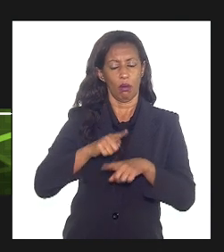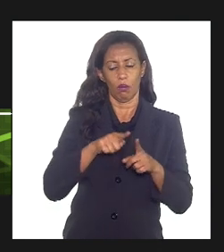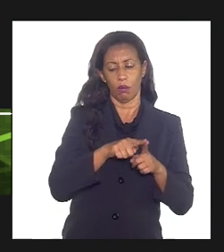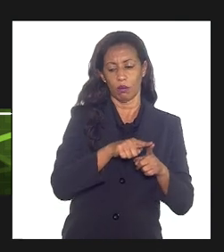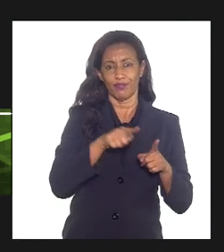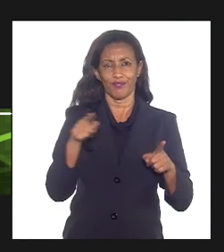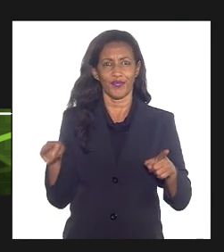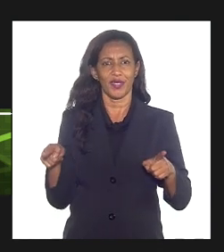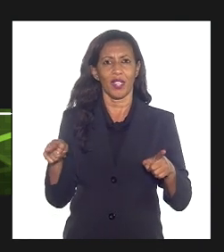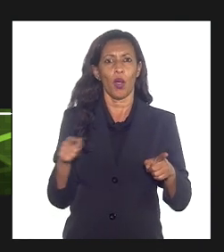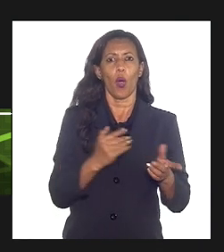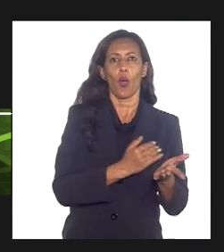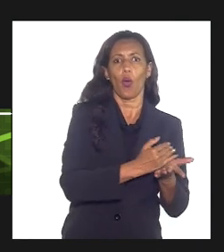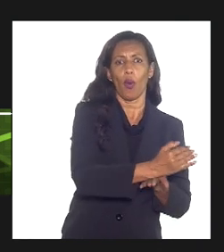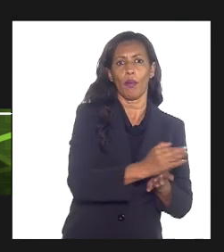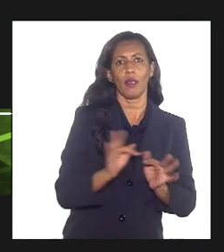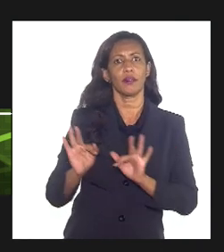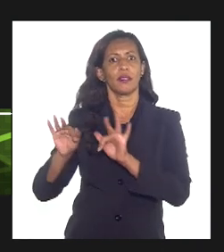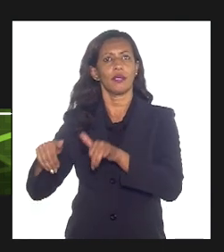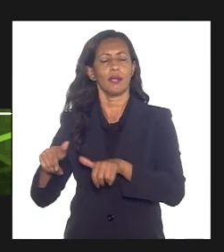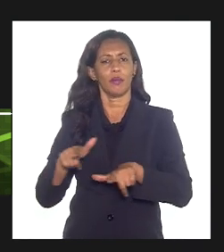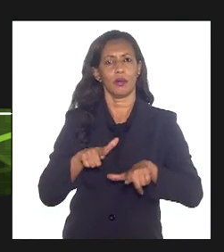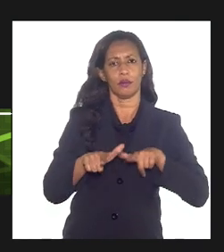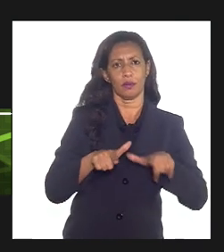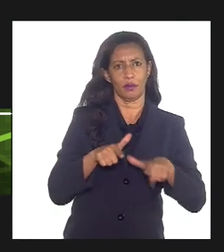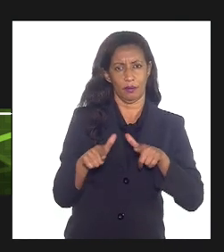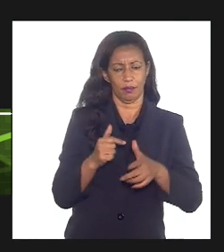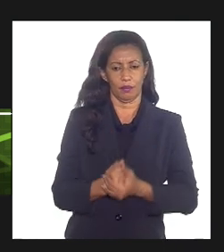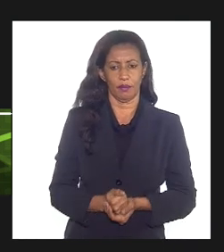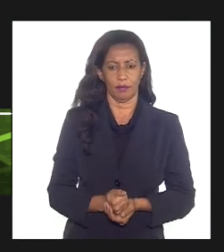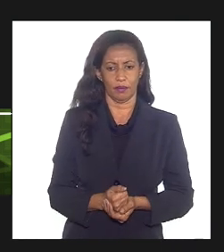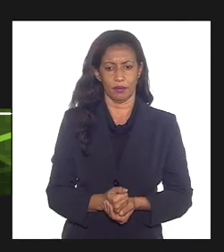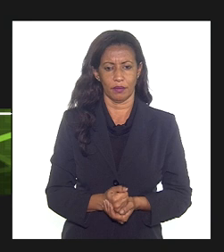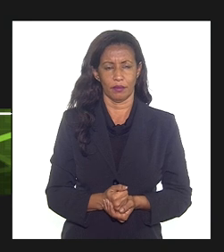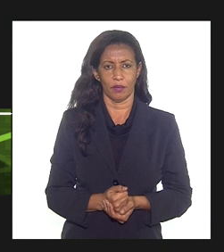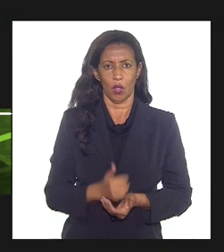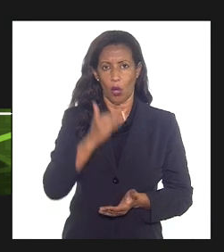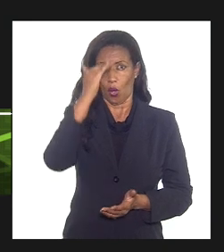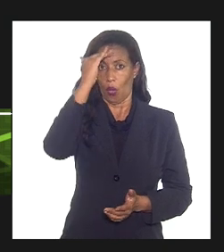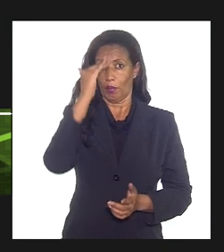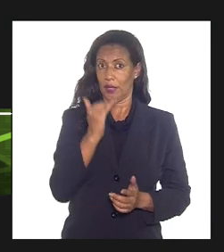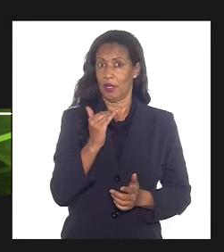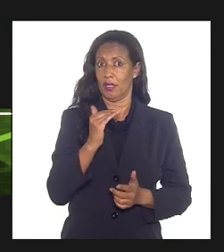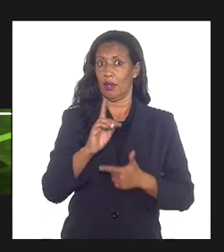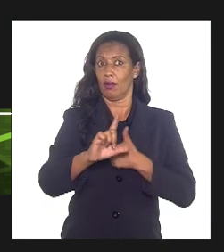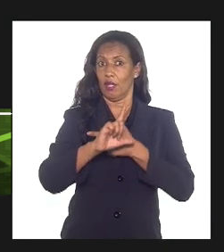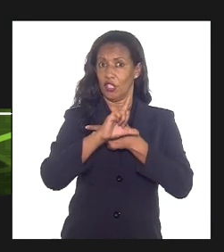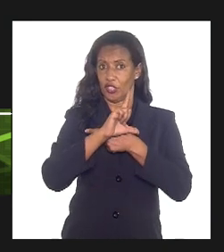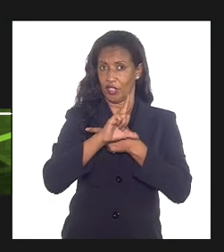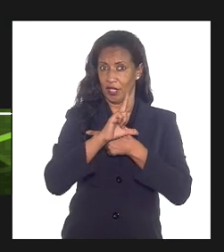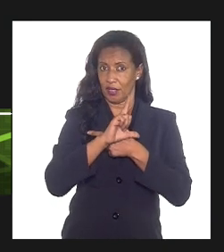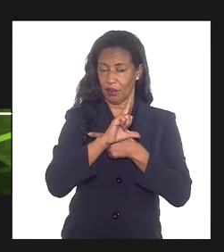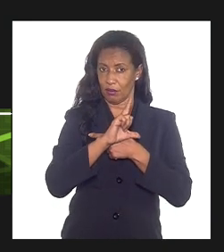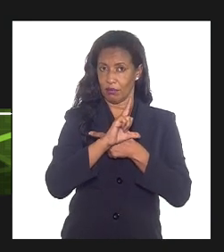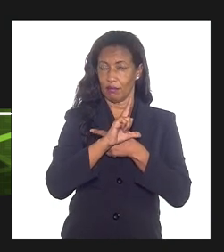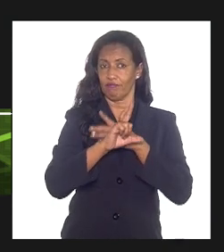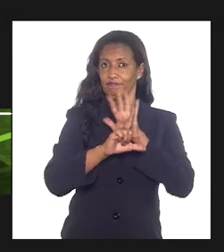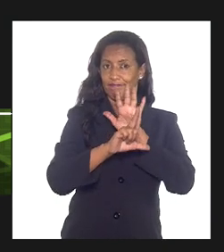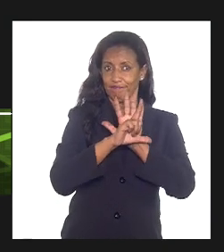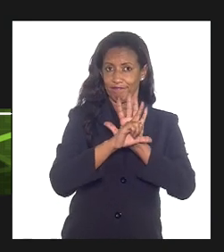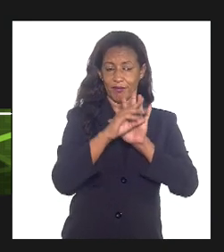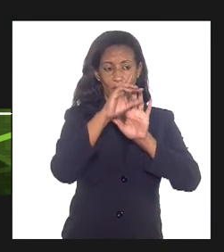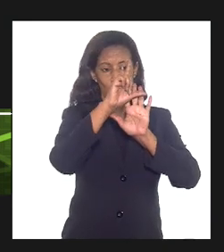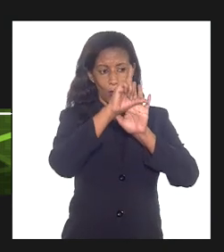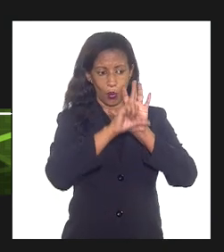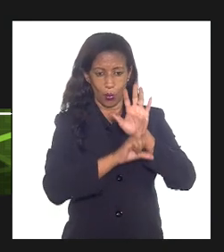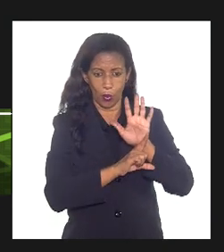serviço, então, a experiência do operador, o atendimento à legislação em sua integralidade, bem como melhorias